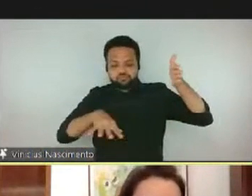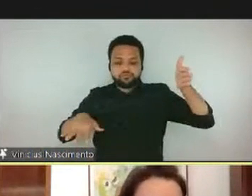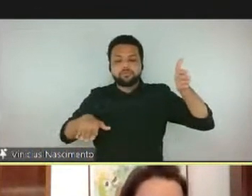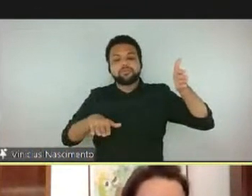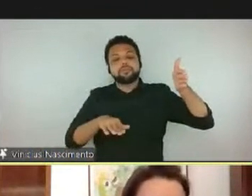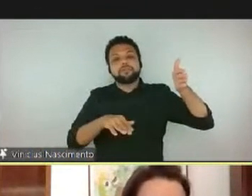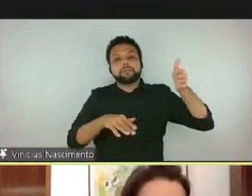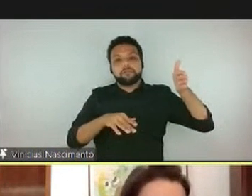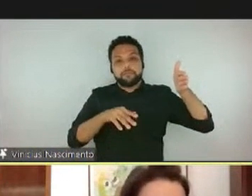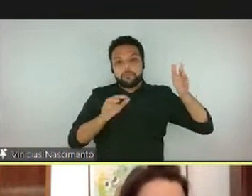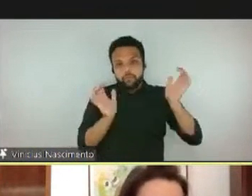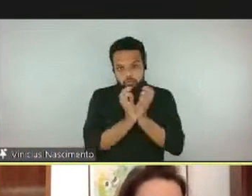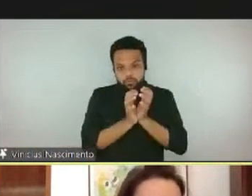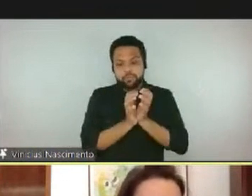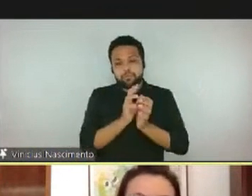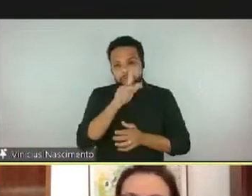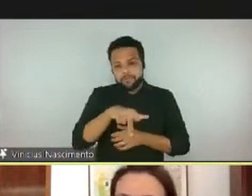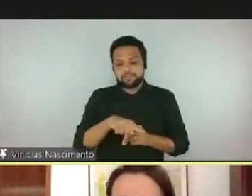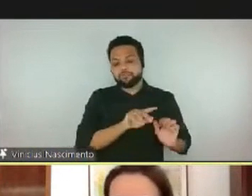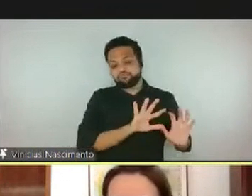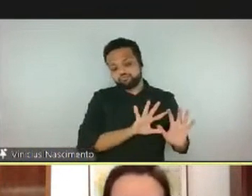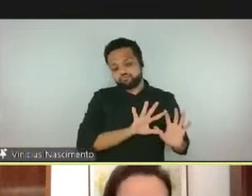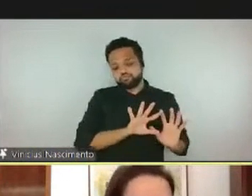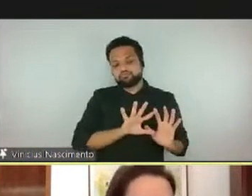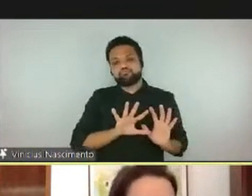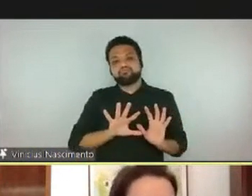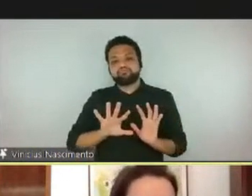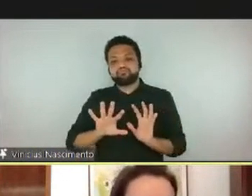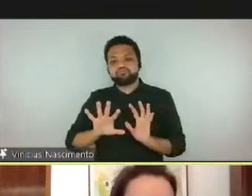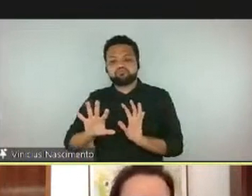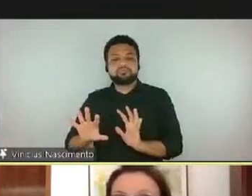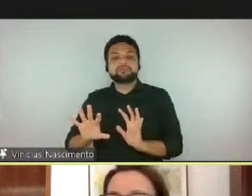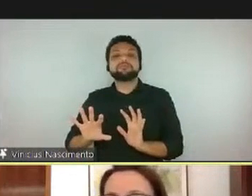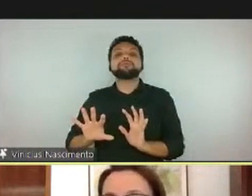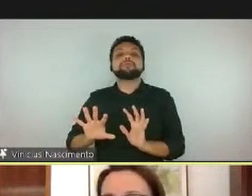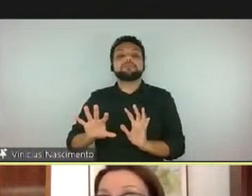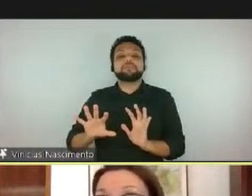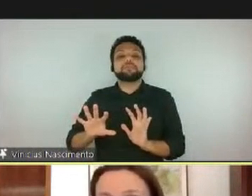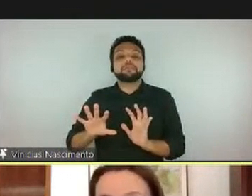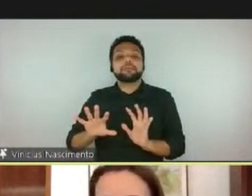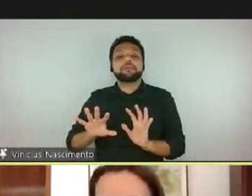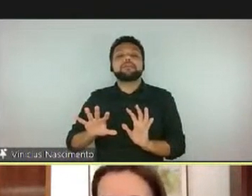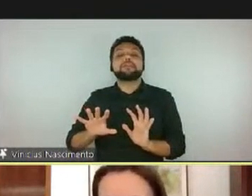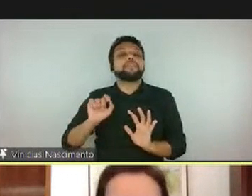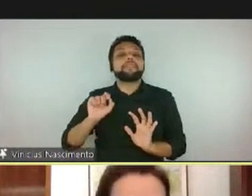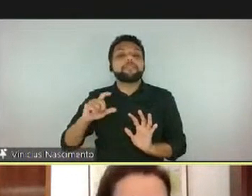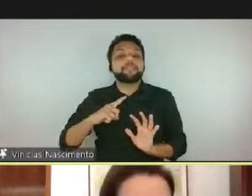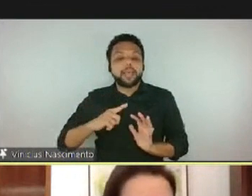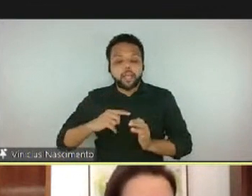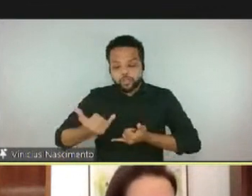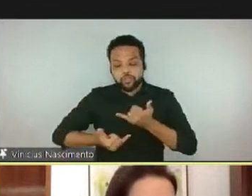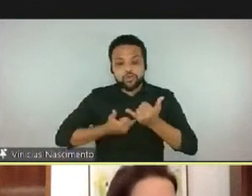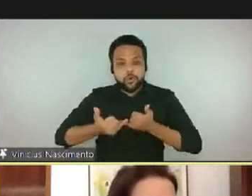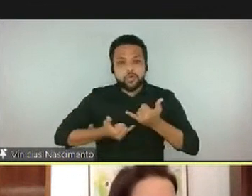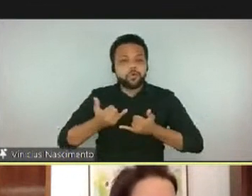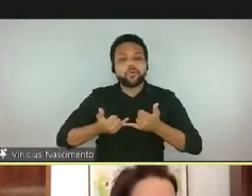os participantes são estimulados por um jogo de caça-materiais,